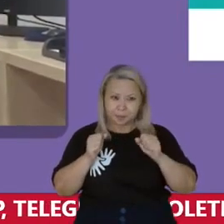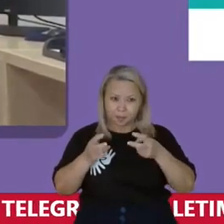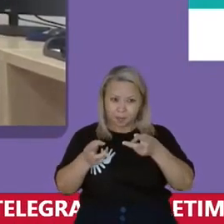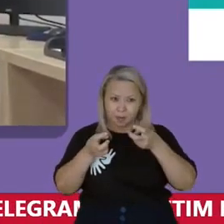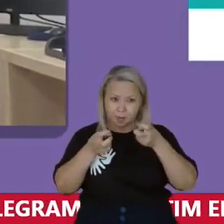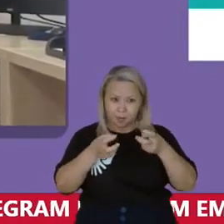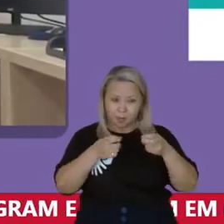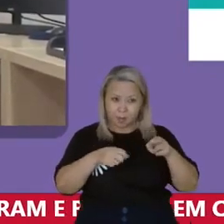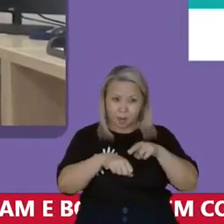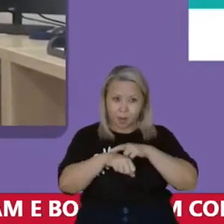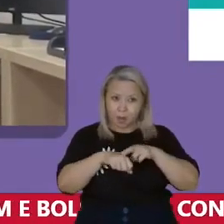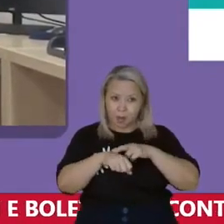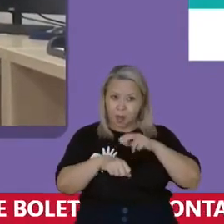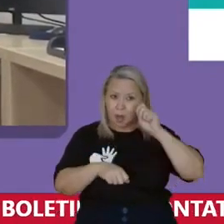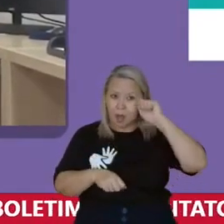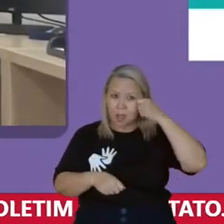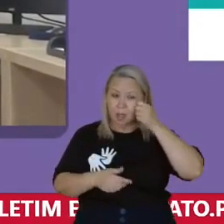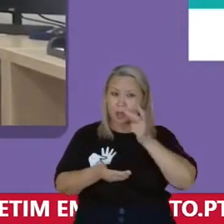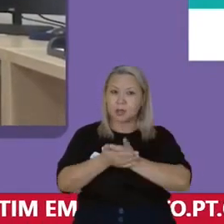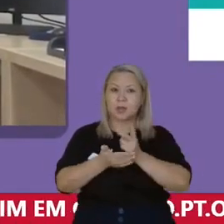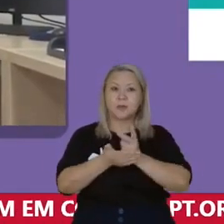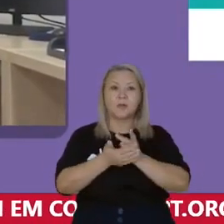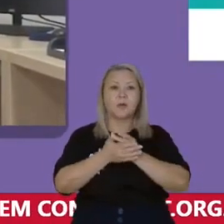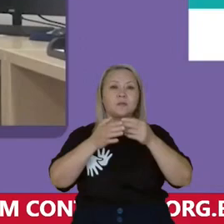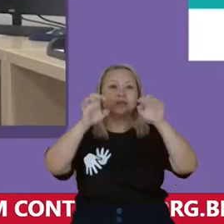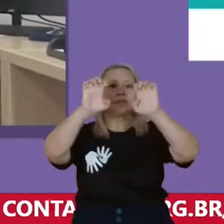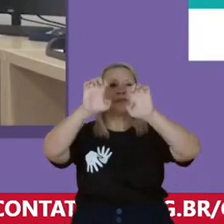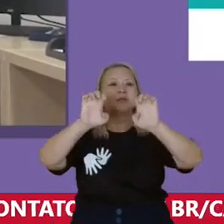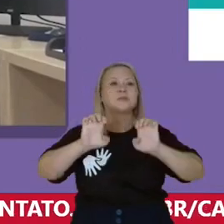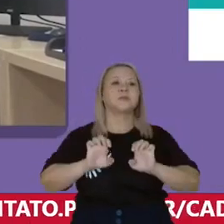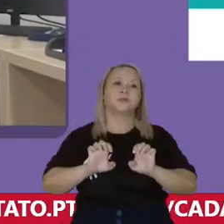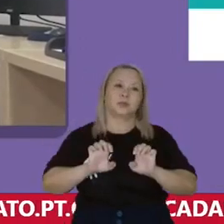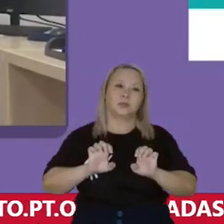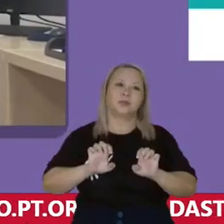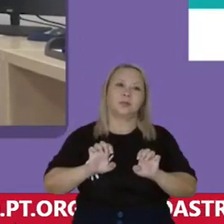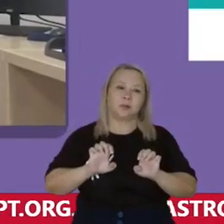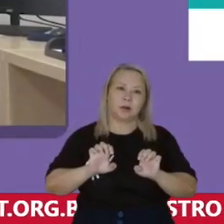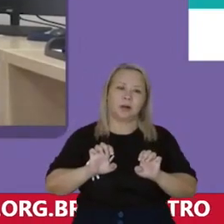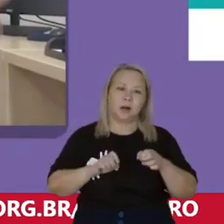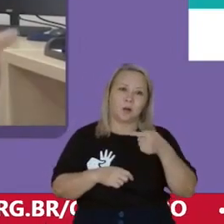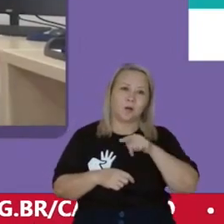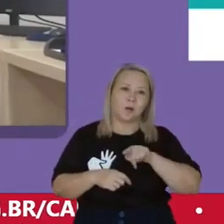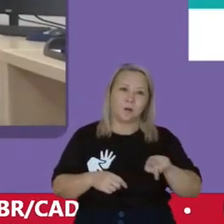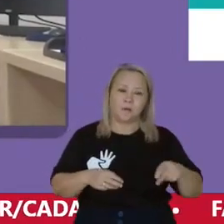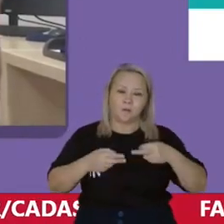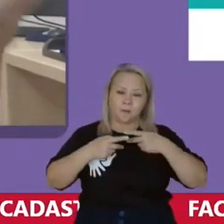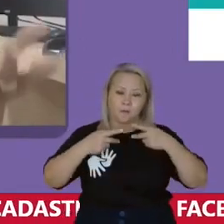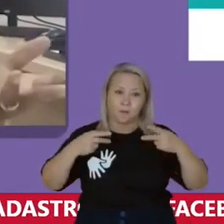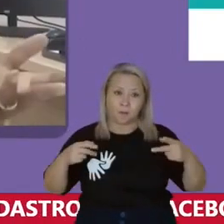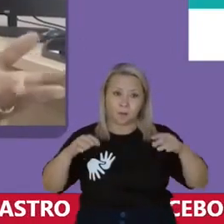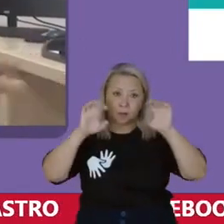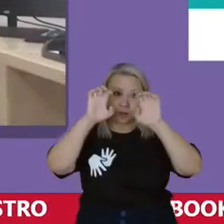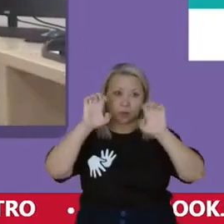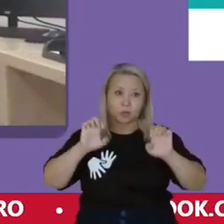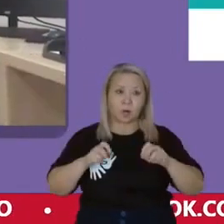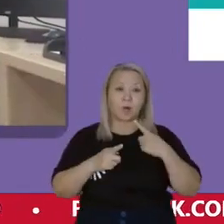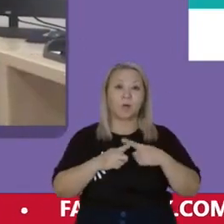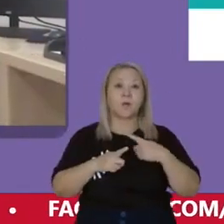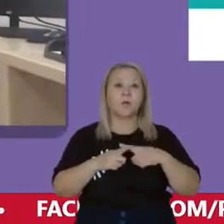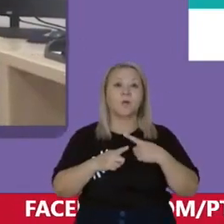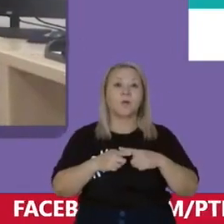O racismo sempre foi uma coisa estrutural Ele foi uma coisa estrutural por quê?